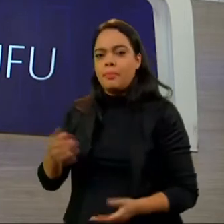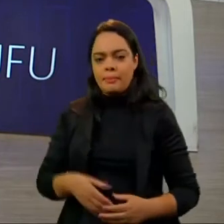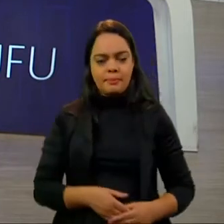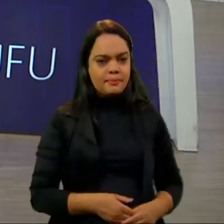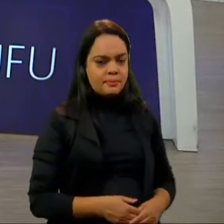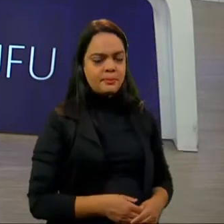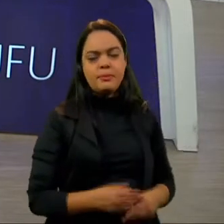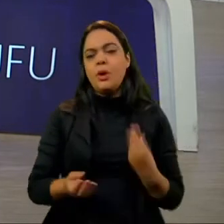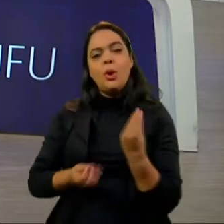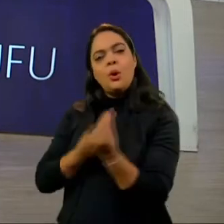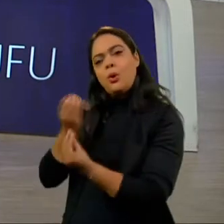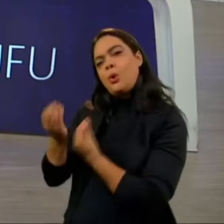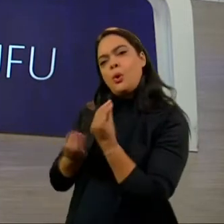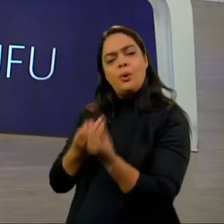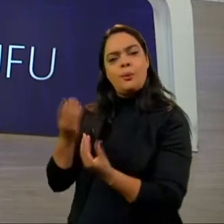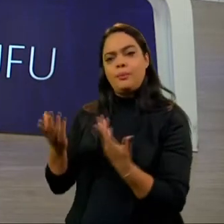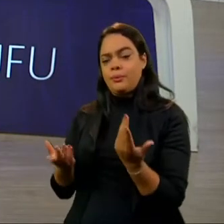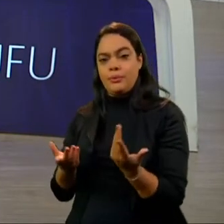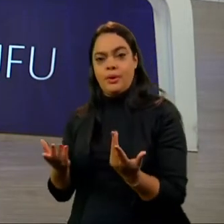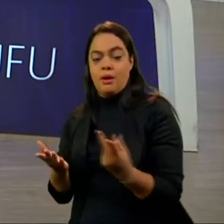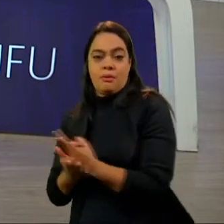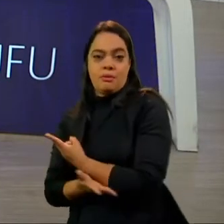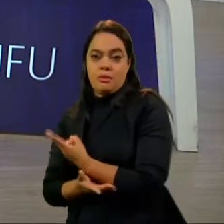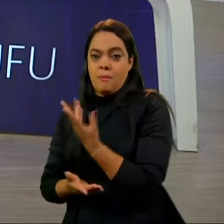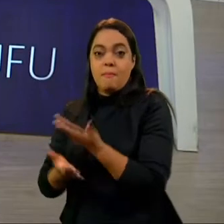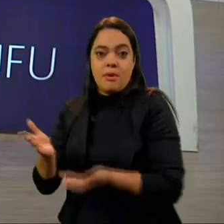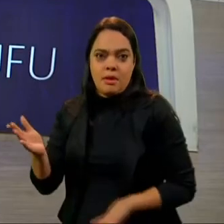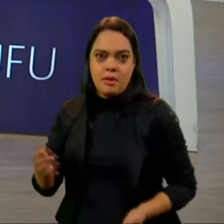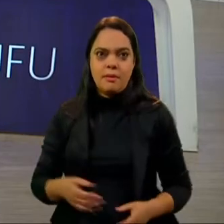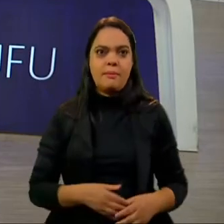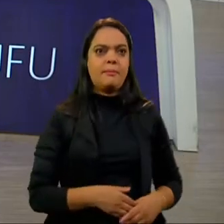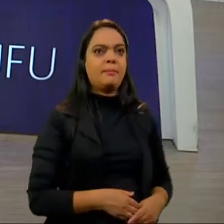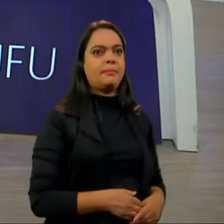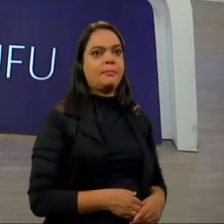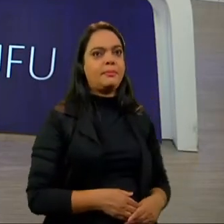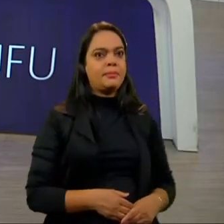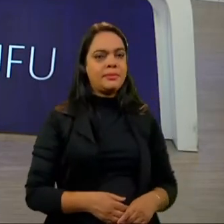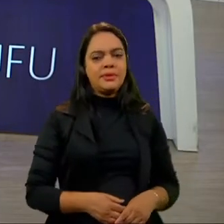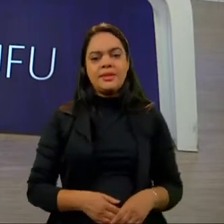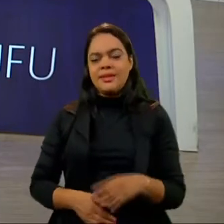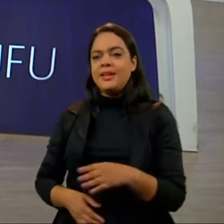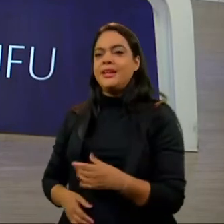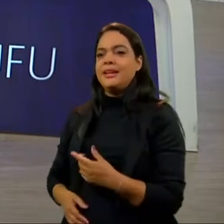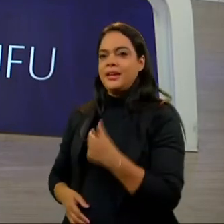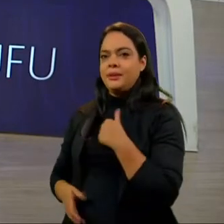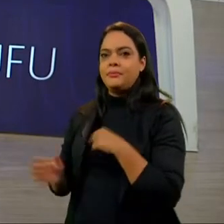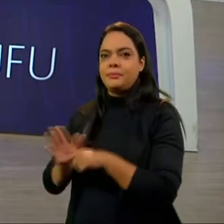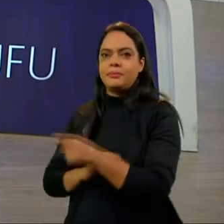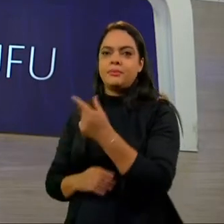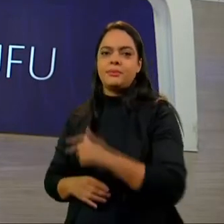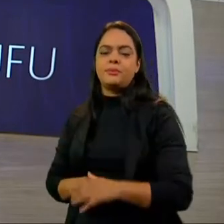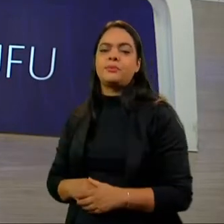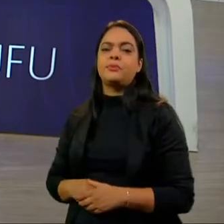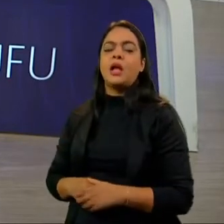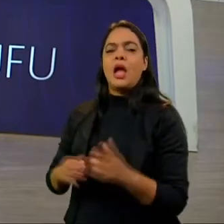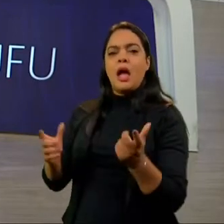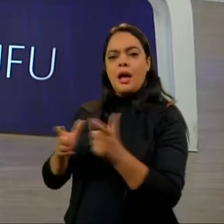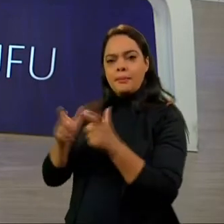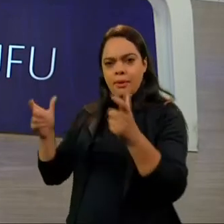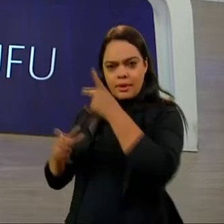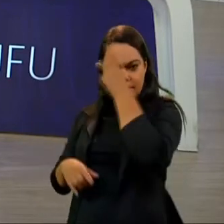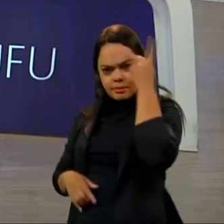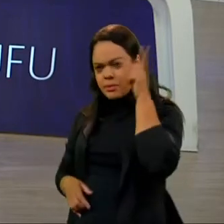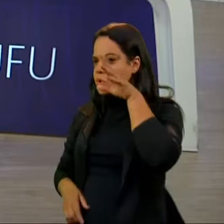Em que sentido, assim, os efeitos dessa realidade? Desculpa, você pode repetir? Então, é o seguinte, a maior parte desses